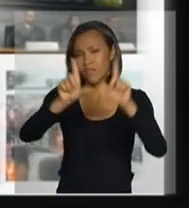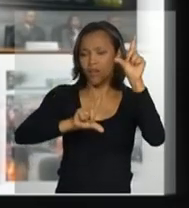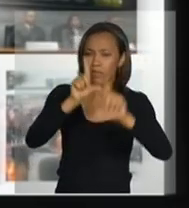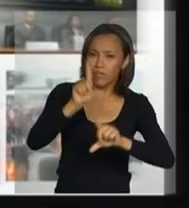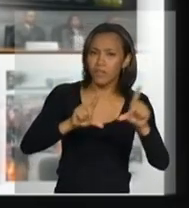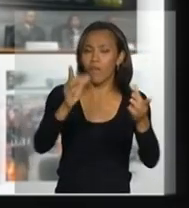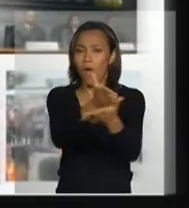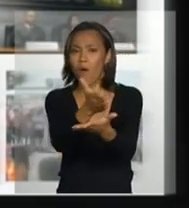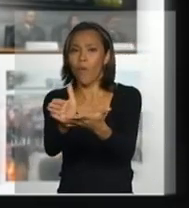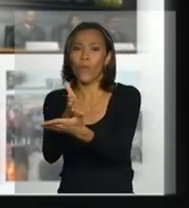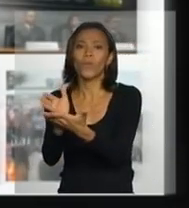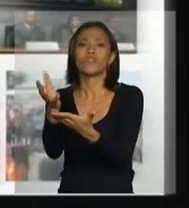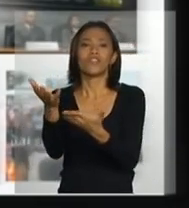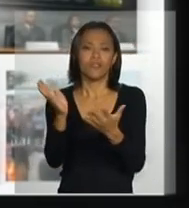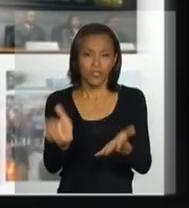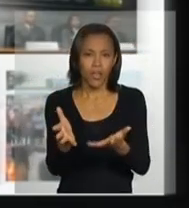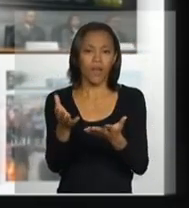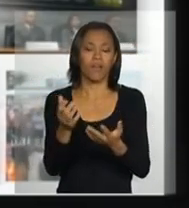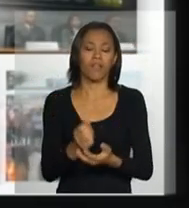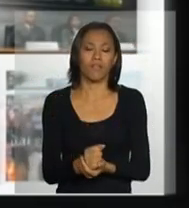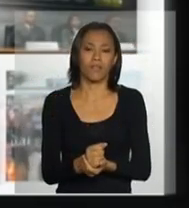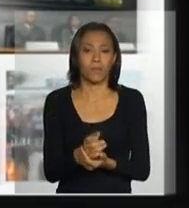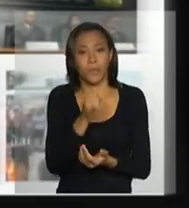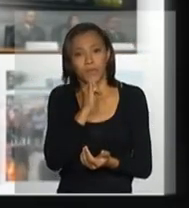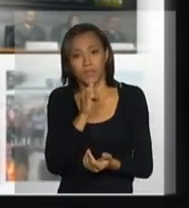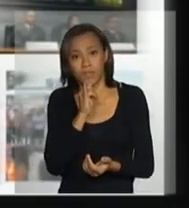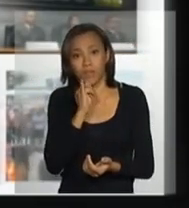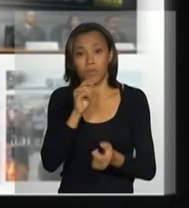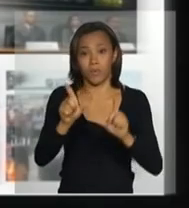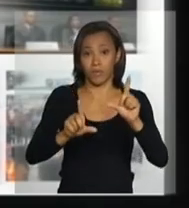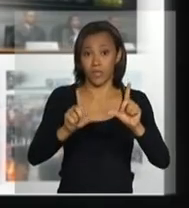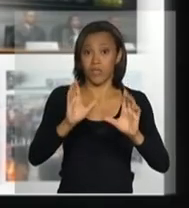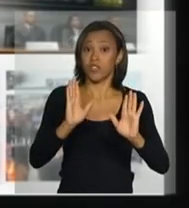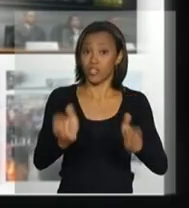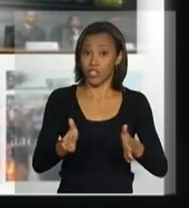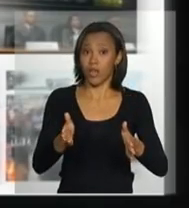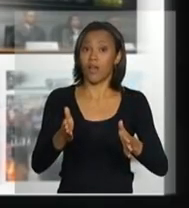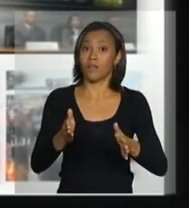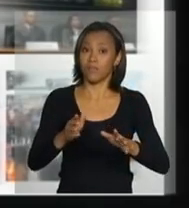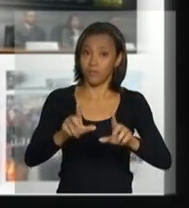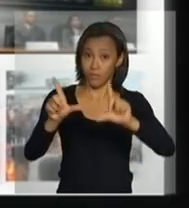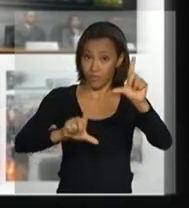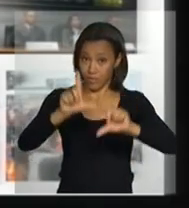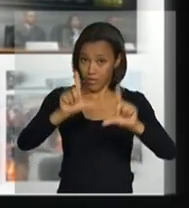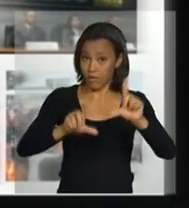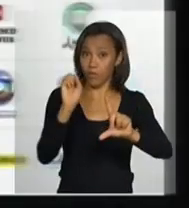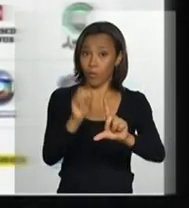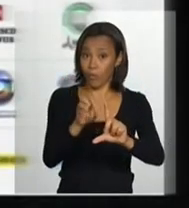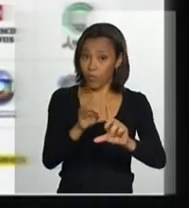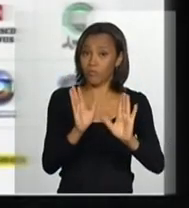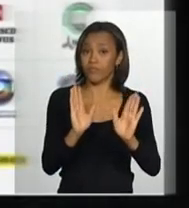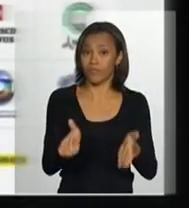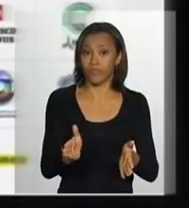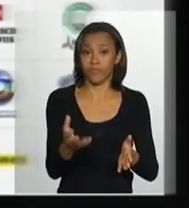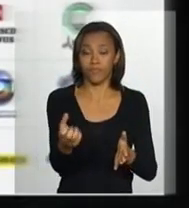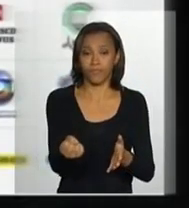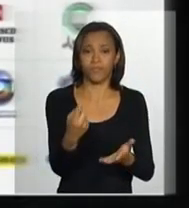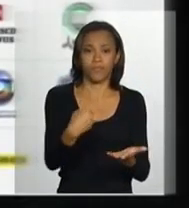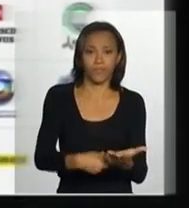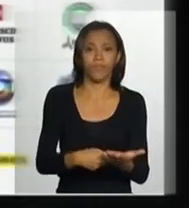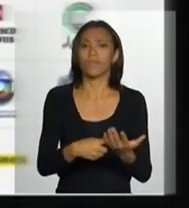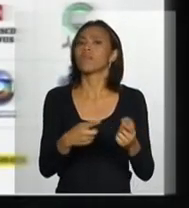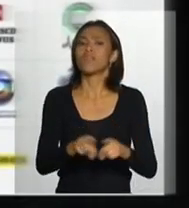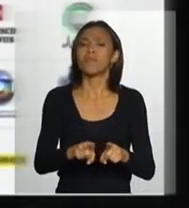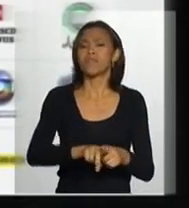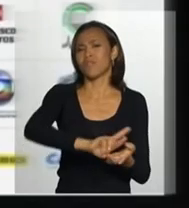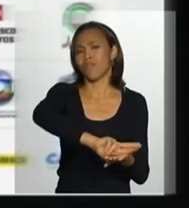algumas já em andamento, como é uma ação que fizemos, já desenvolvemos com a Rede Globo. Pode avançar, por favor. E aí são